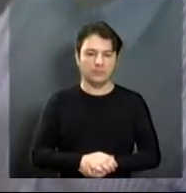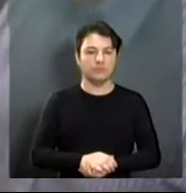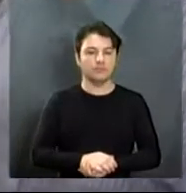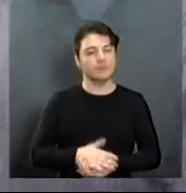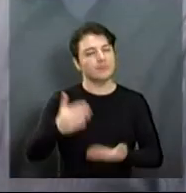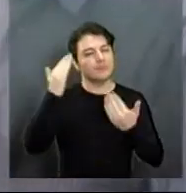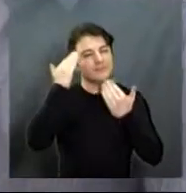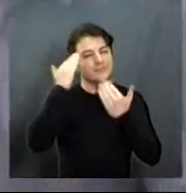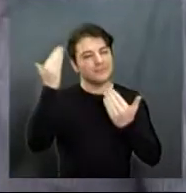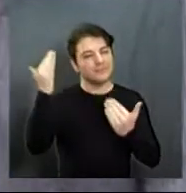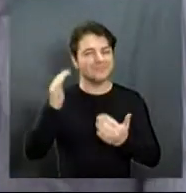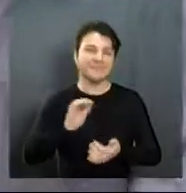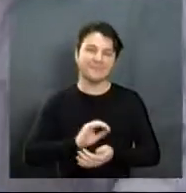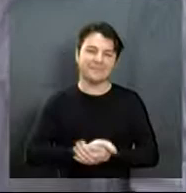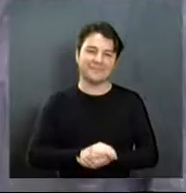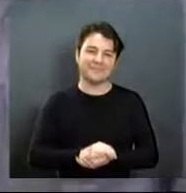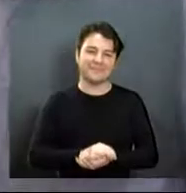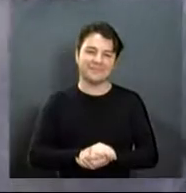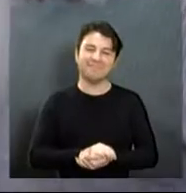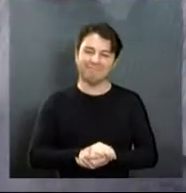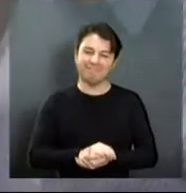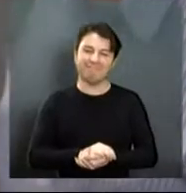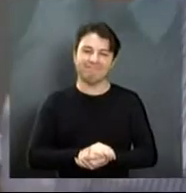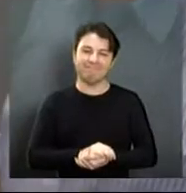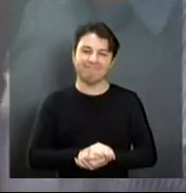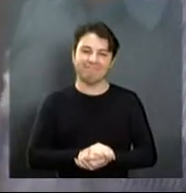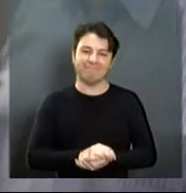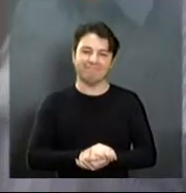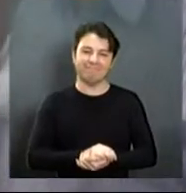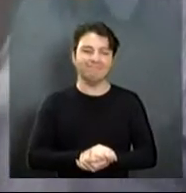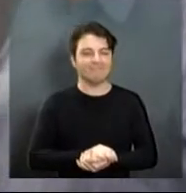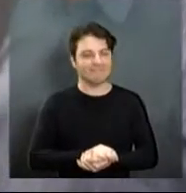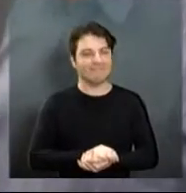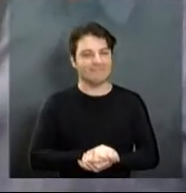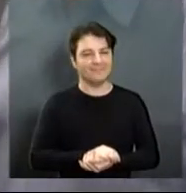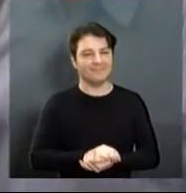obrigado. Um forte abraço a todos aí. Obrigado, Doutor.